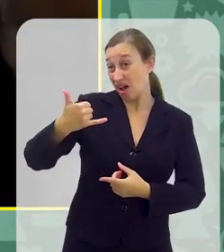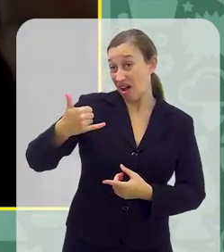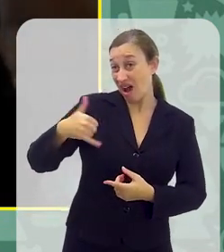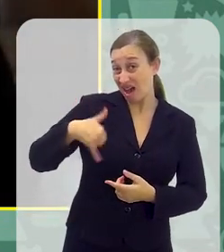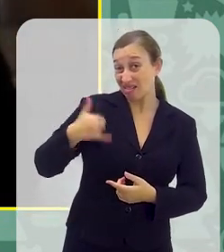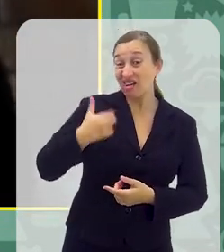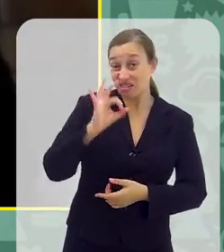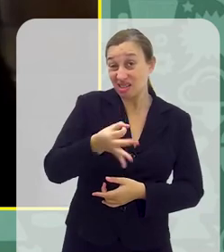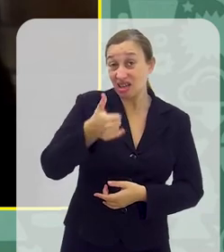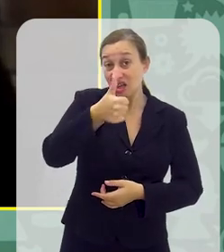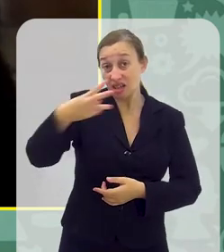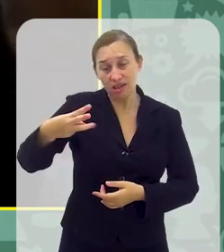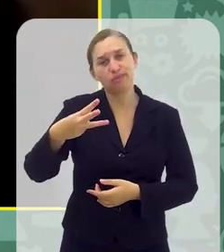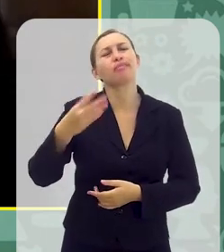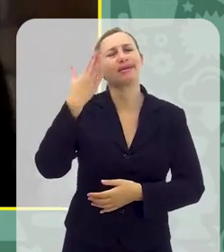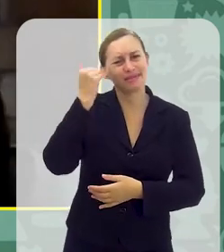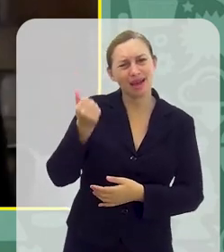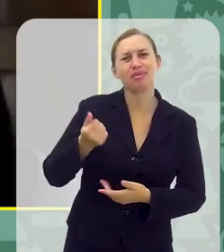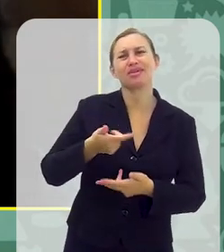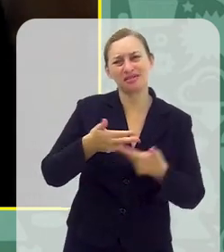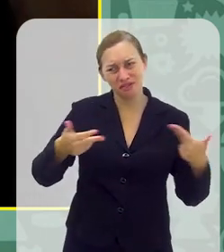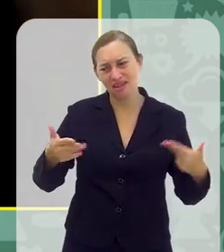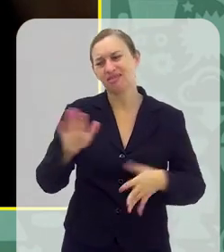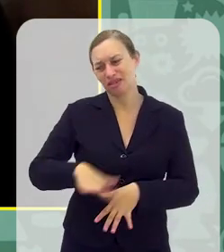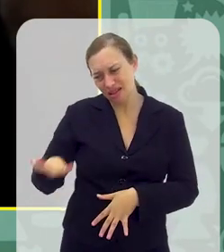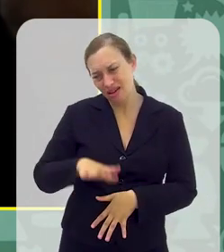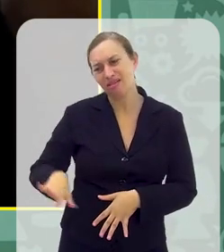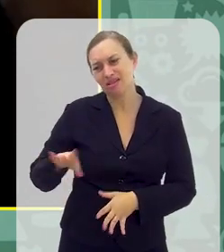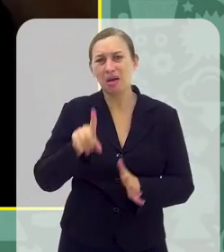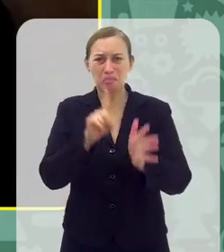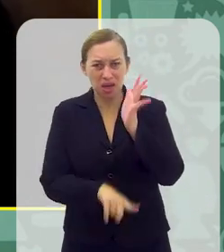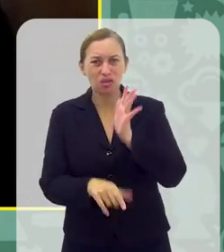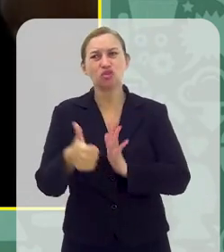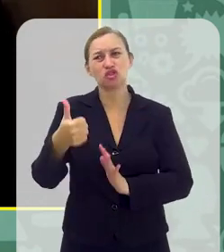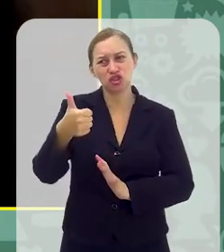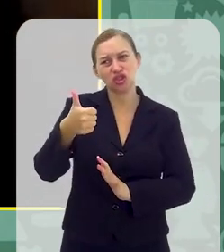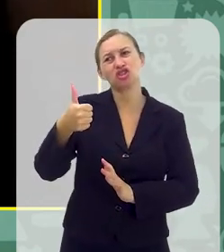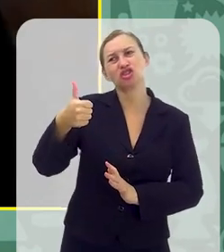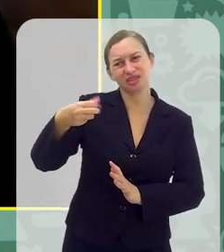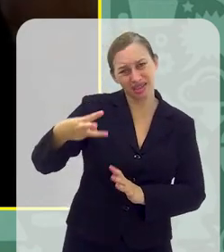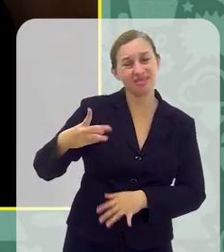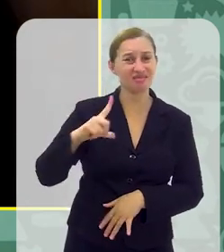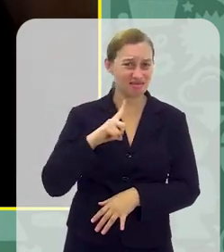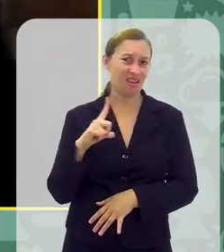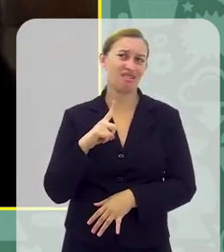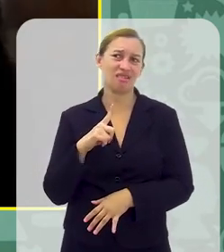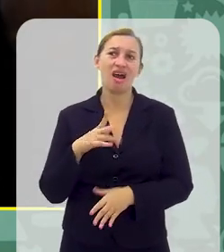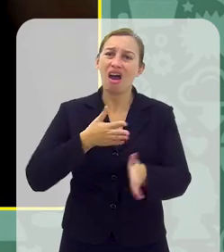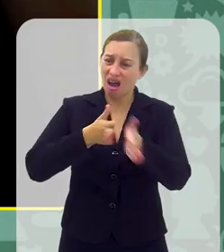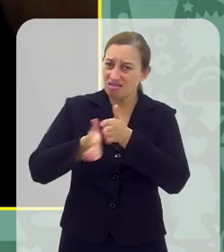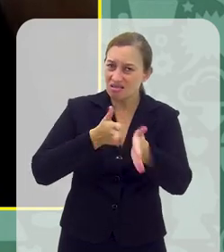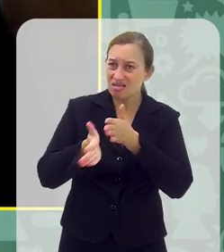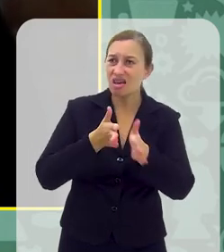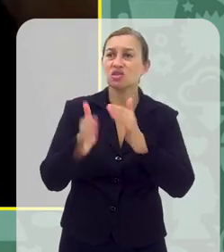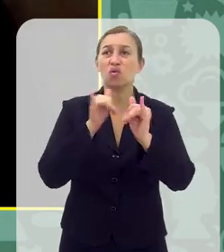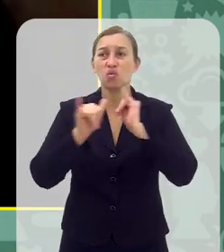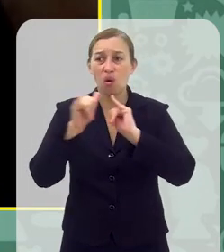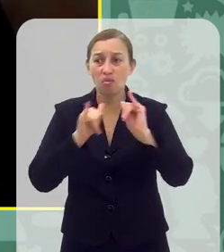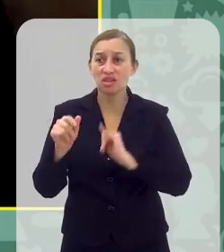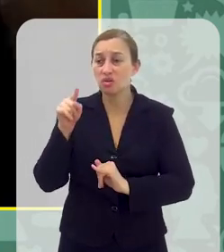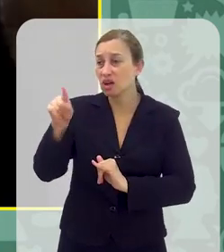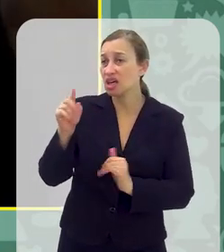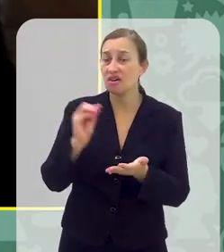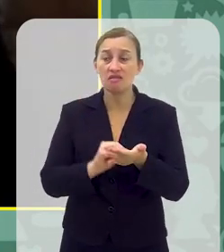idade mínima é 13 anos Então, mas a gente sabe que tem muitos que têm Mas vamos colocar essa idade Tendo esse acesso de informação